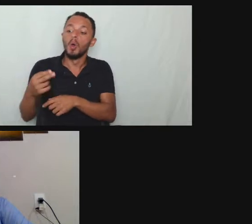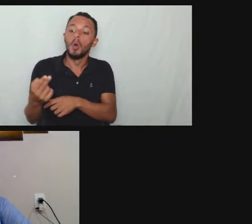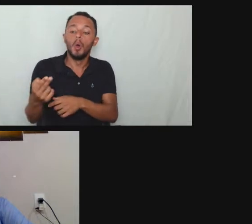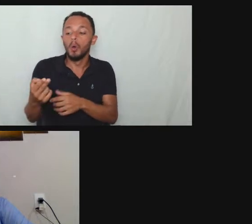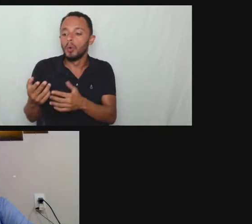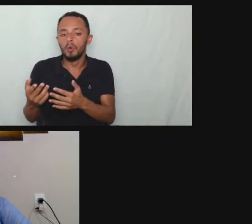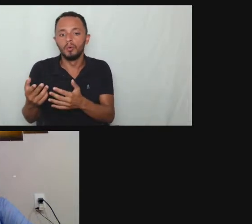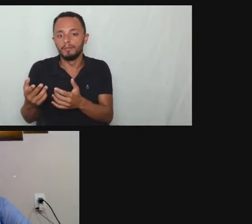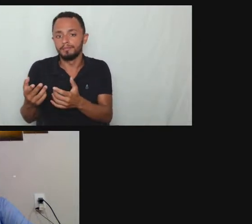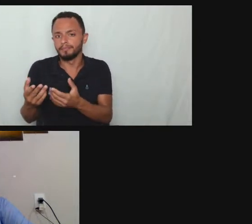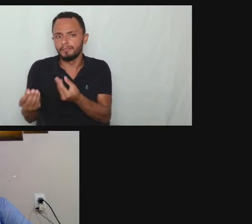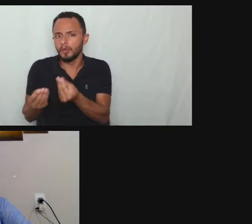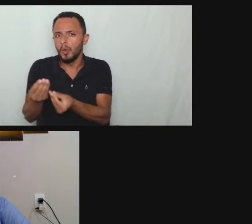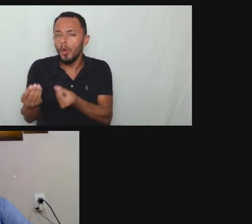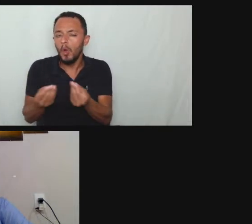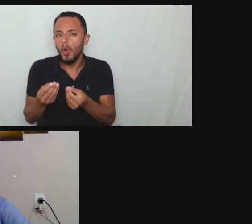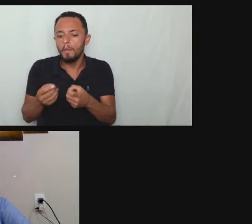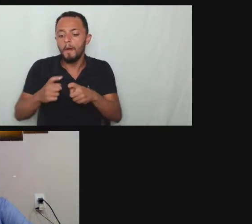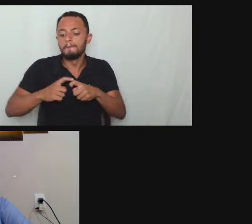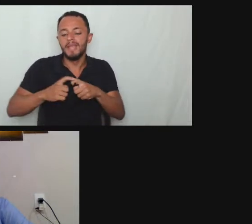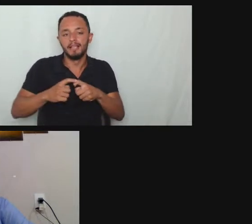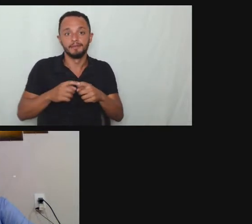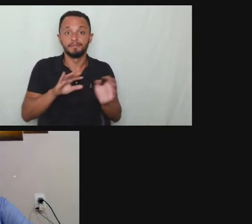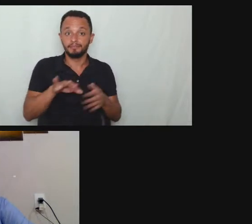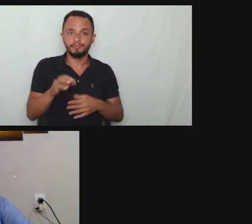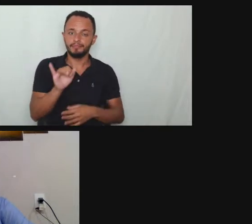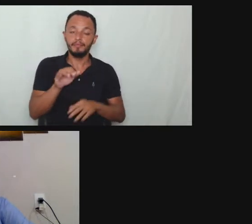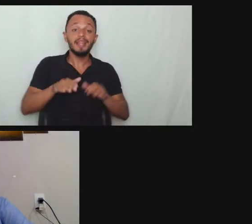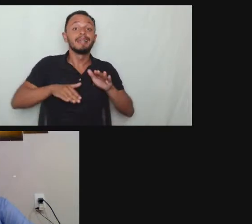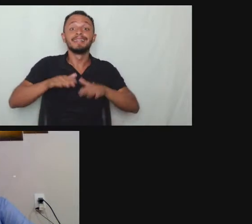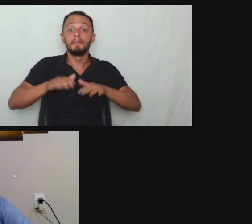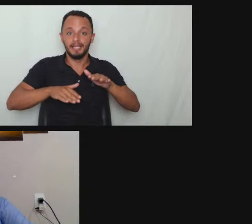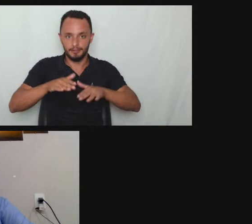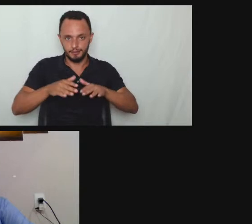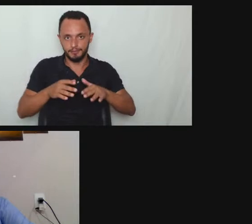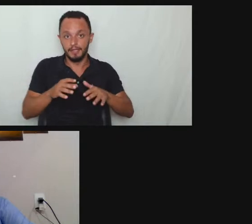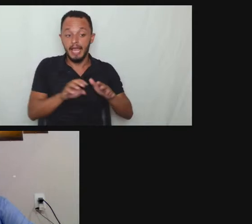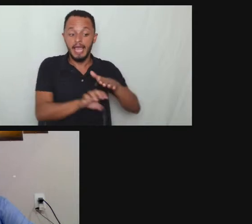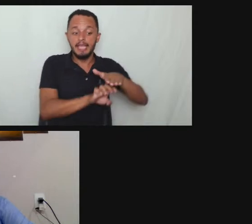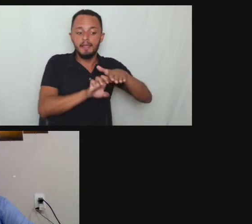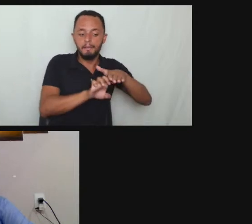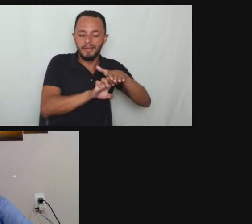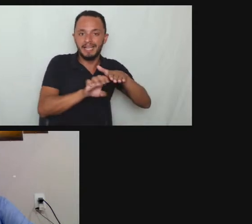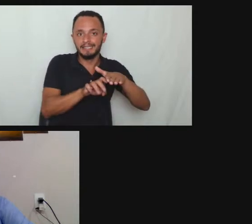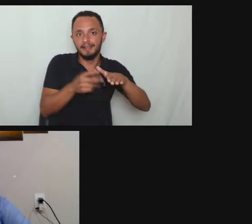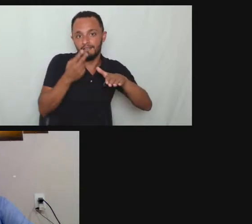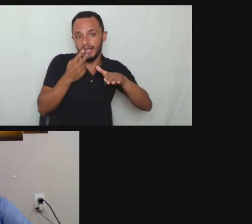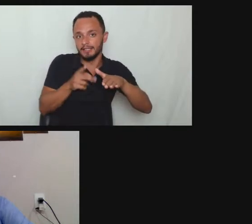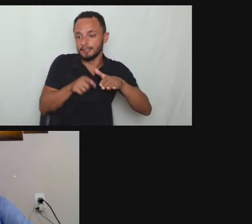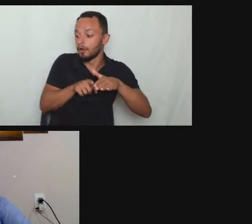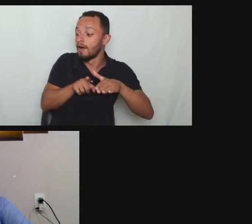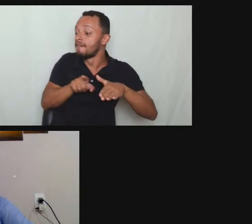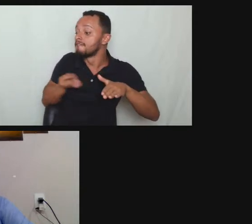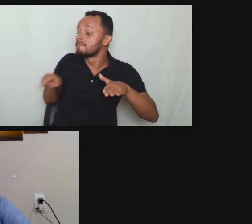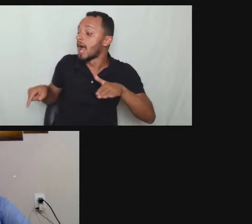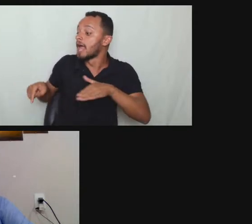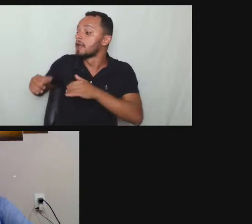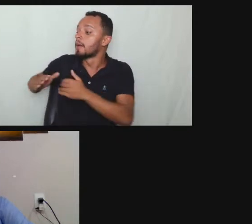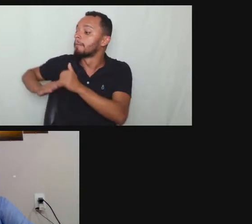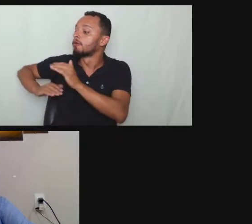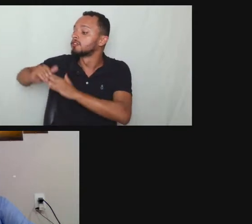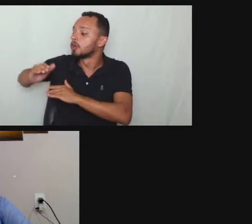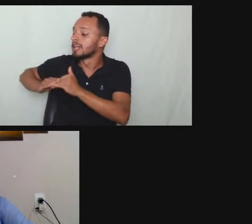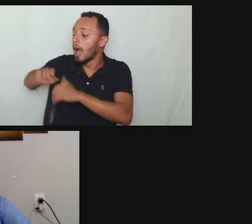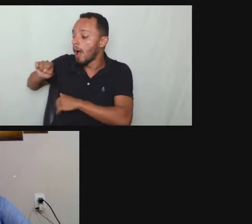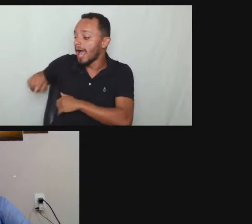Sambra quando a empresa que manda você fazer o laudo caracterizador normalmente a empresa já vai te encaminhar pro médico profissional que atende ela